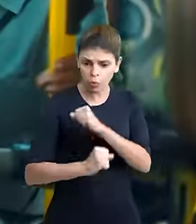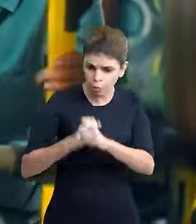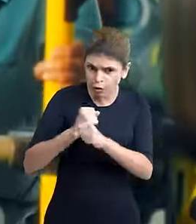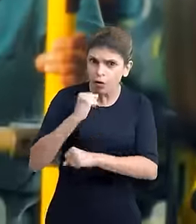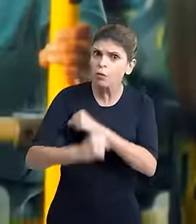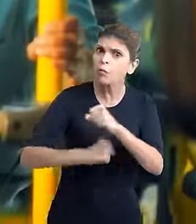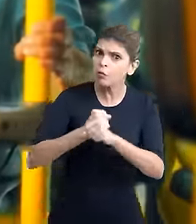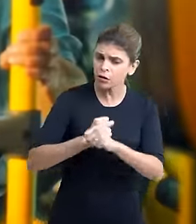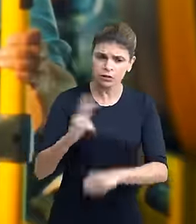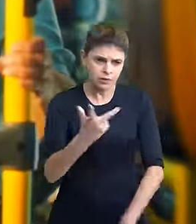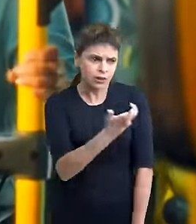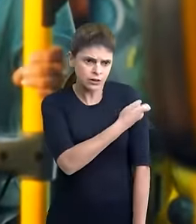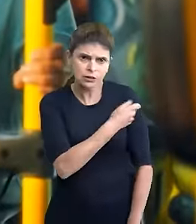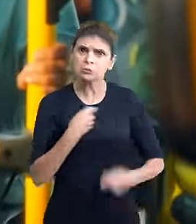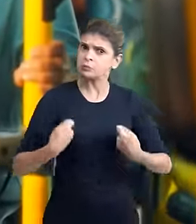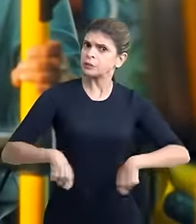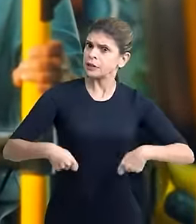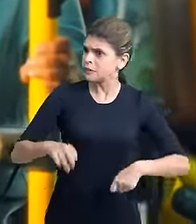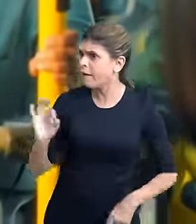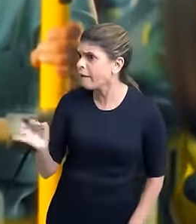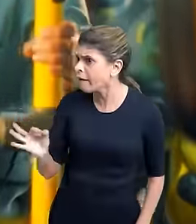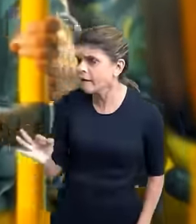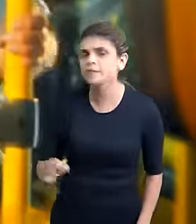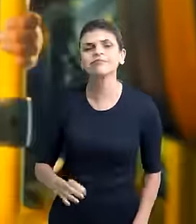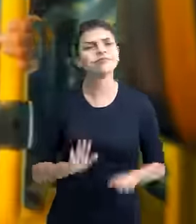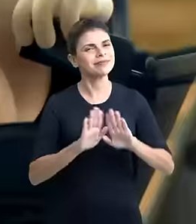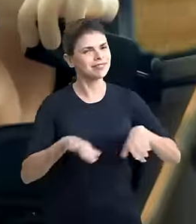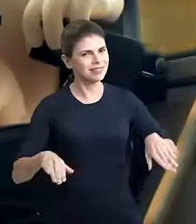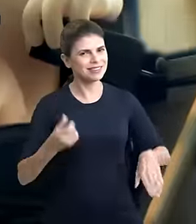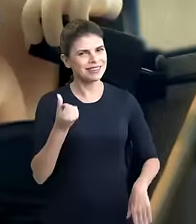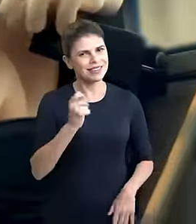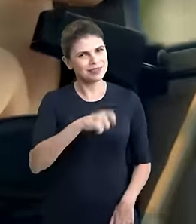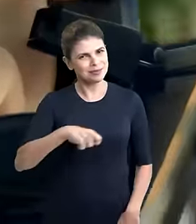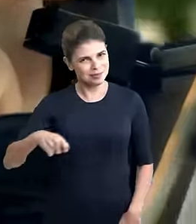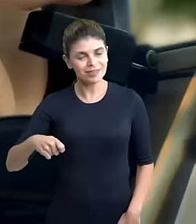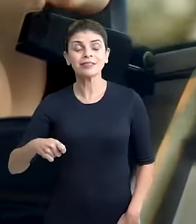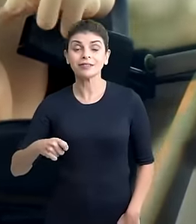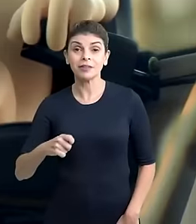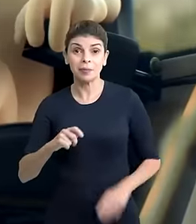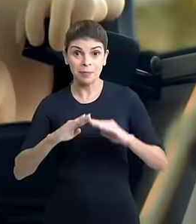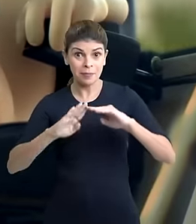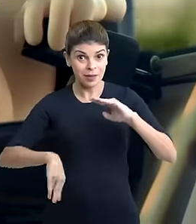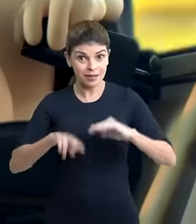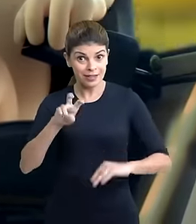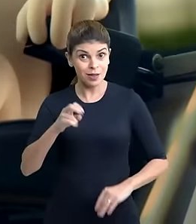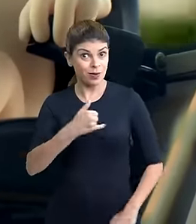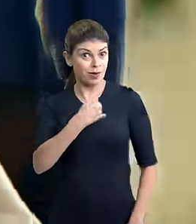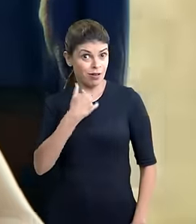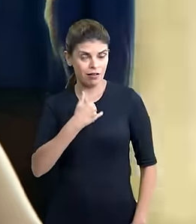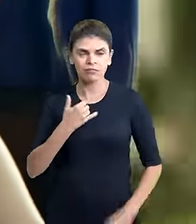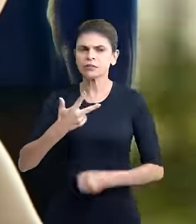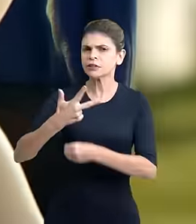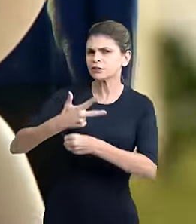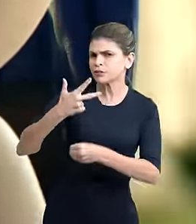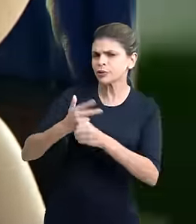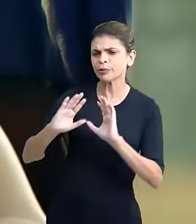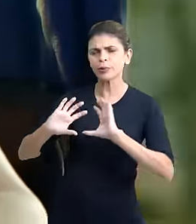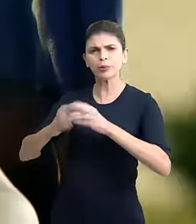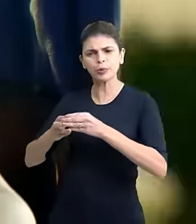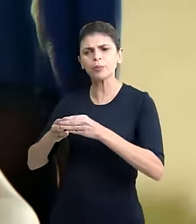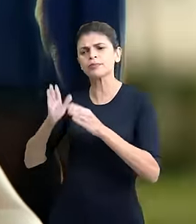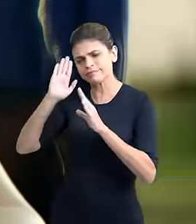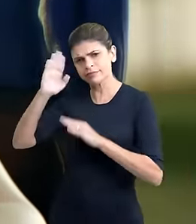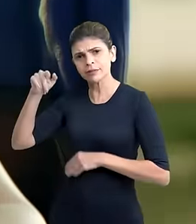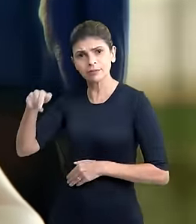a gente precisa reforçar a vacina todos os anos. Não é, Zé Gotinha? Crianças de 6 meses a menores de 5 anos, idosos e demais grupos prioritários,